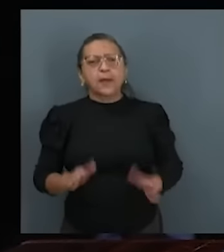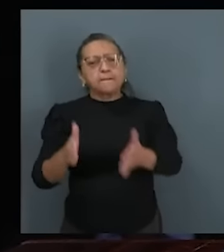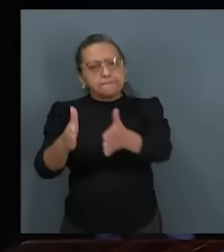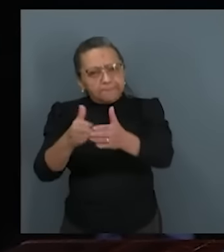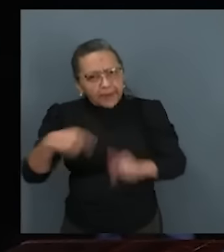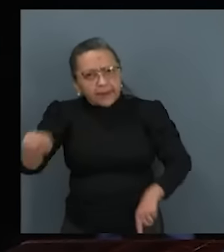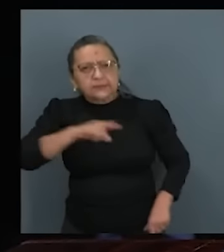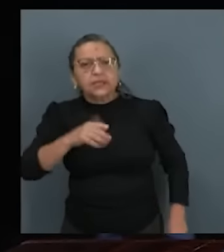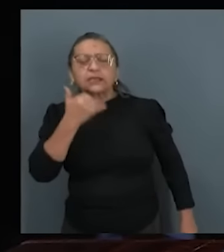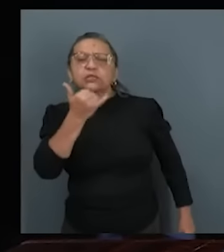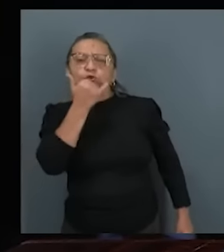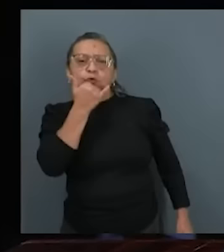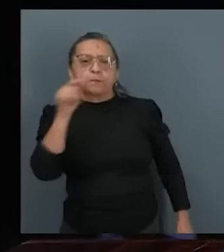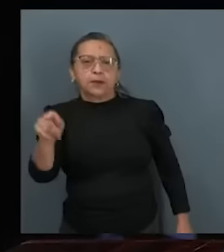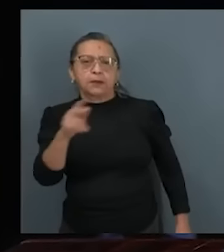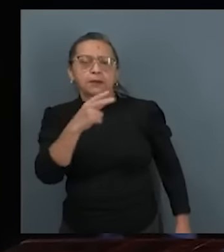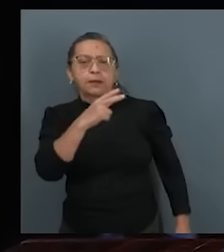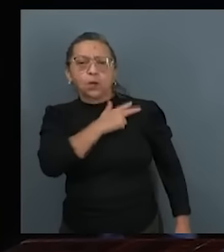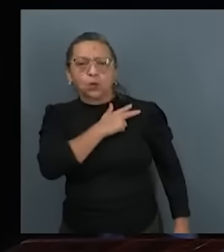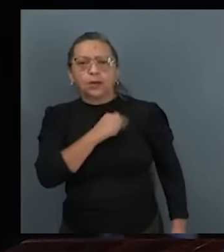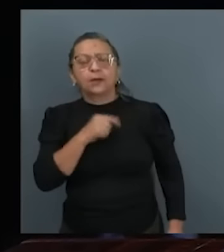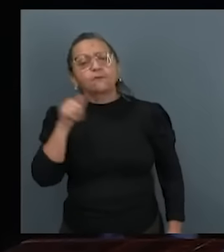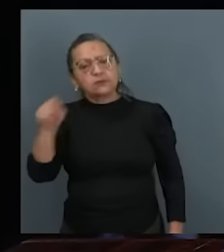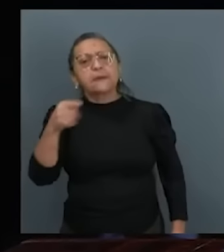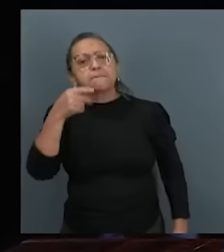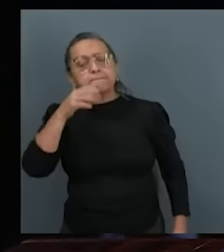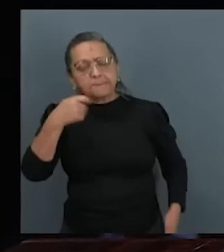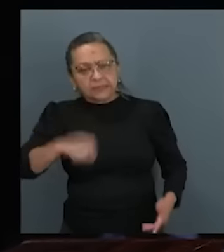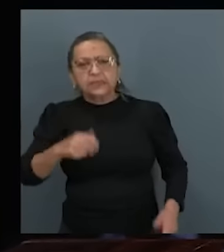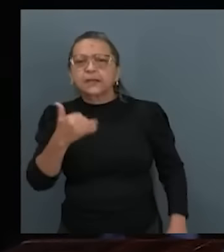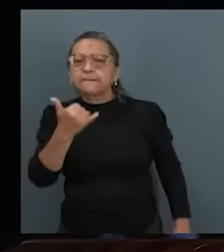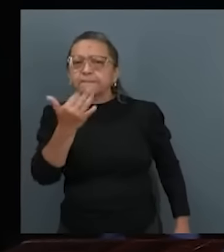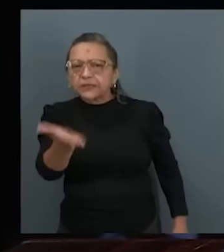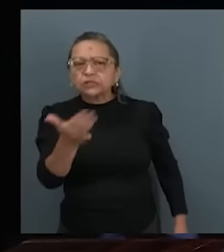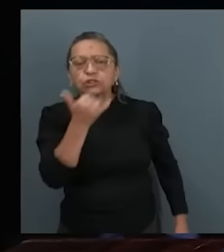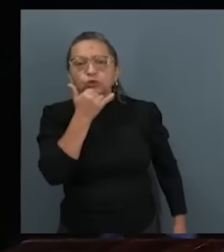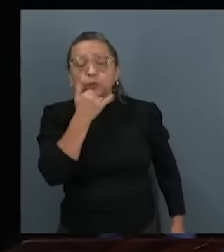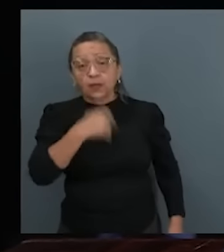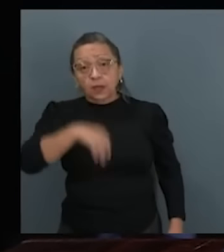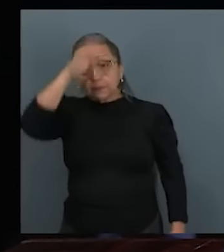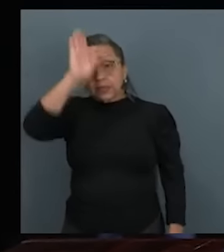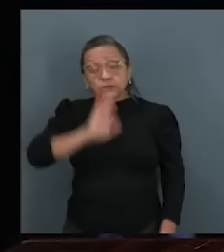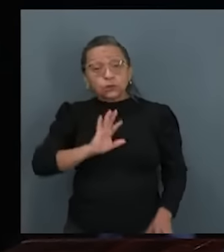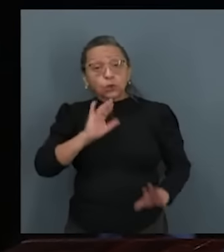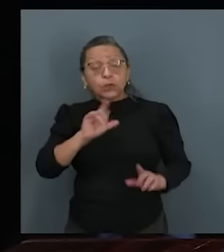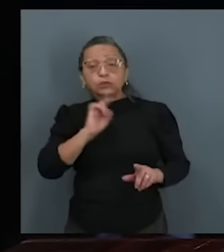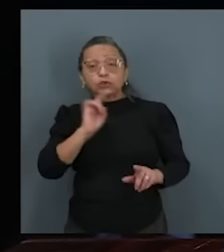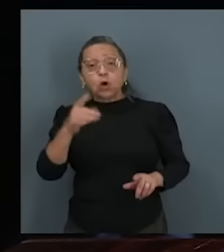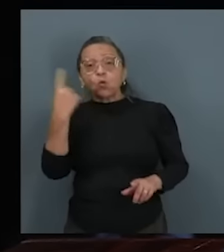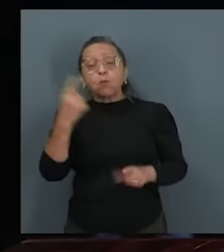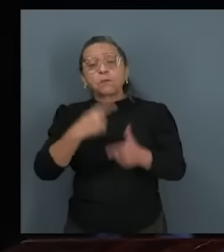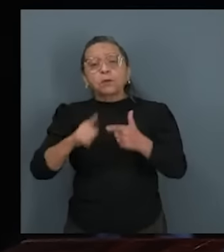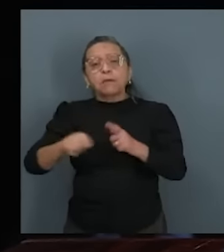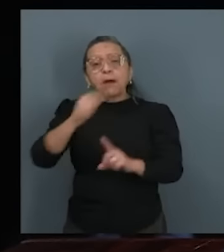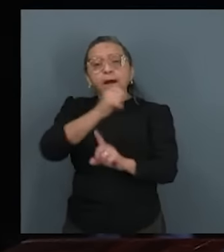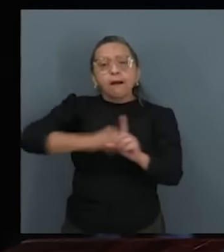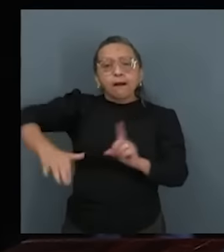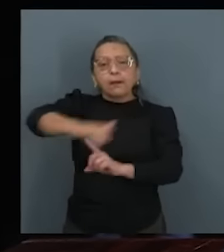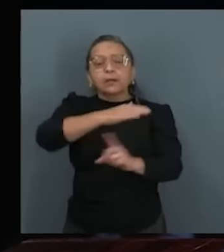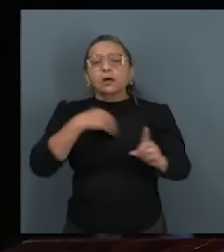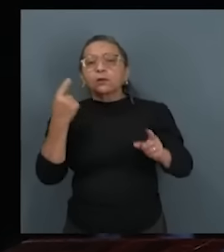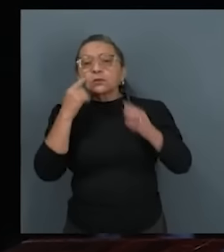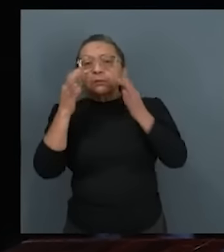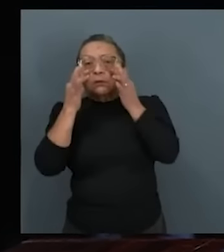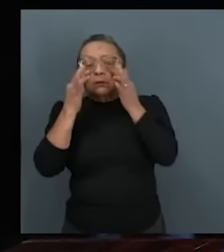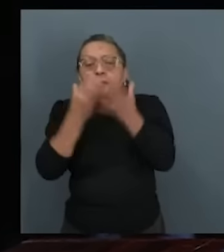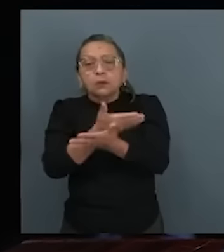desculpas, presidente. Peça desculpas. O Brasil não enfrenta apenas uma crise ambiental. Estamos